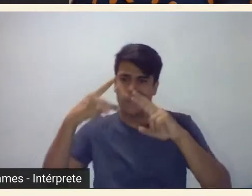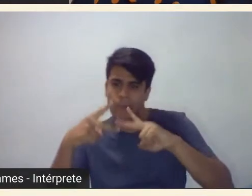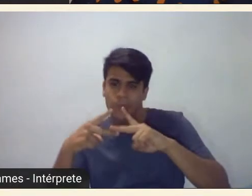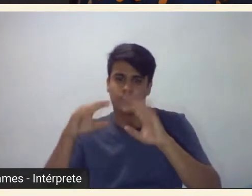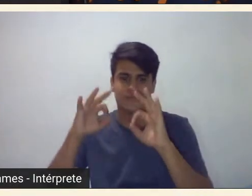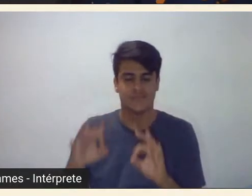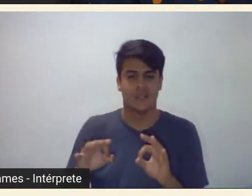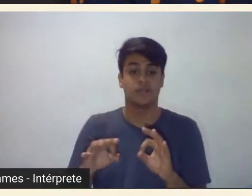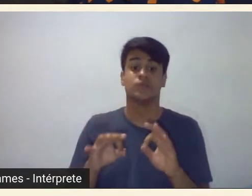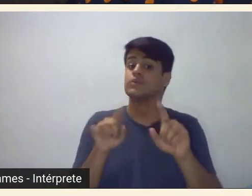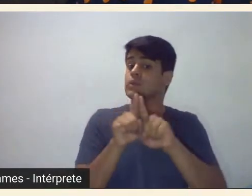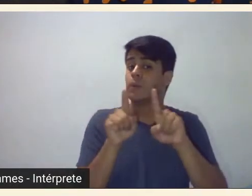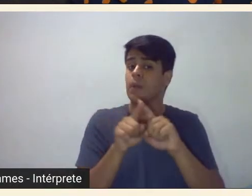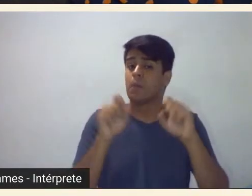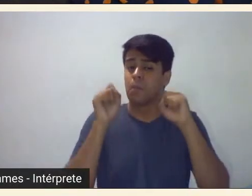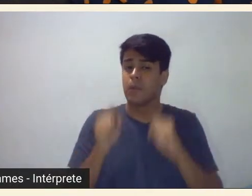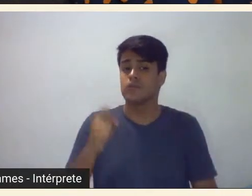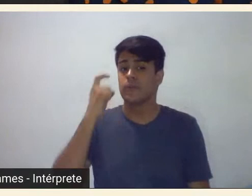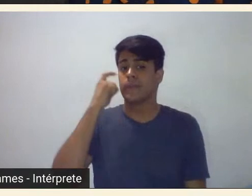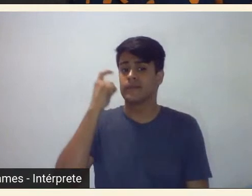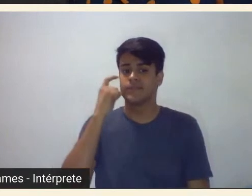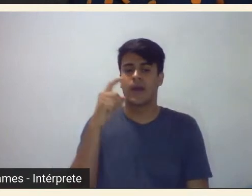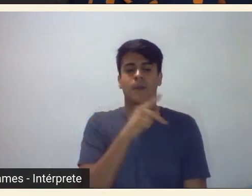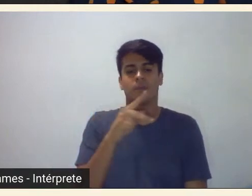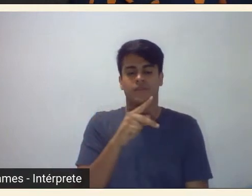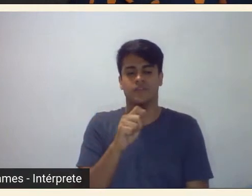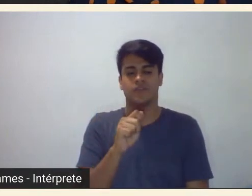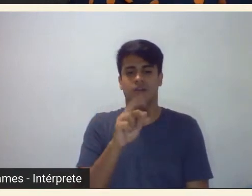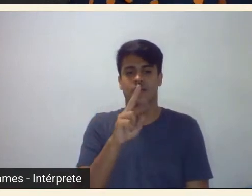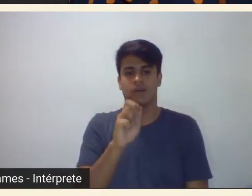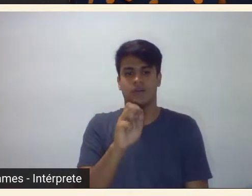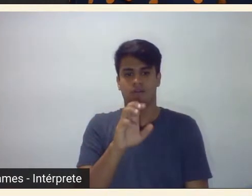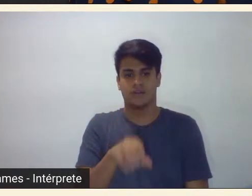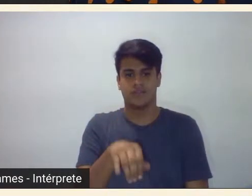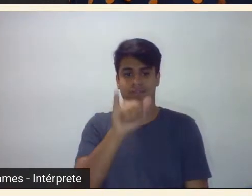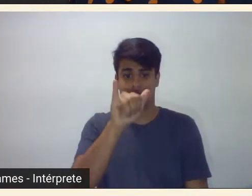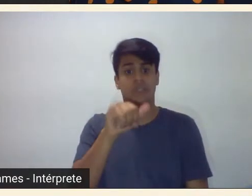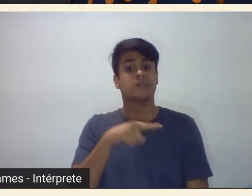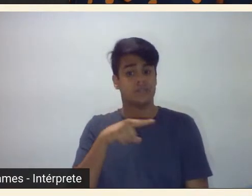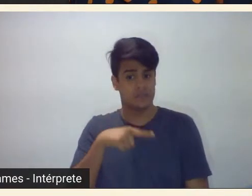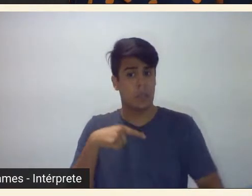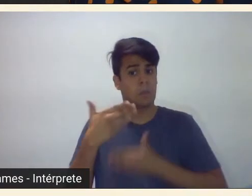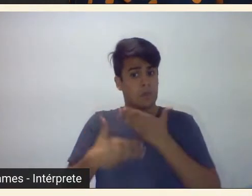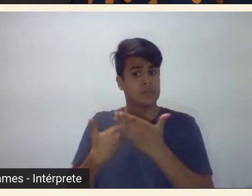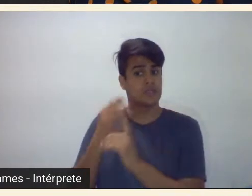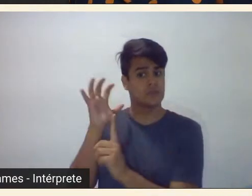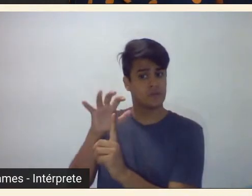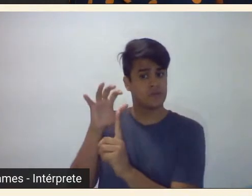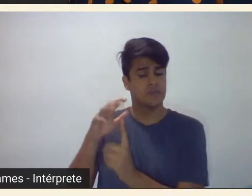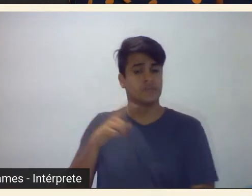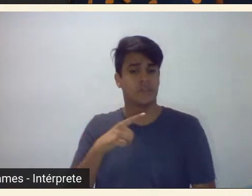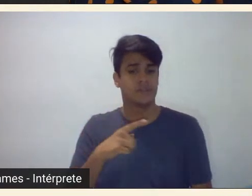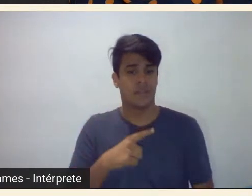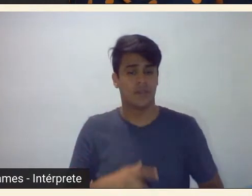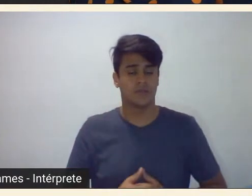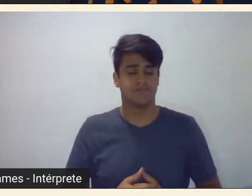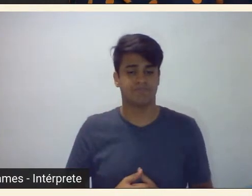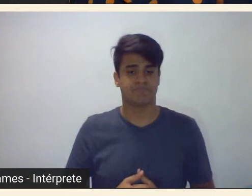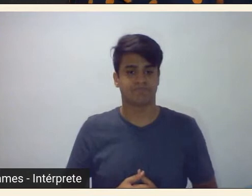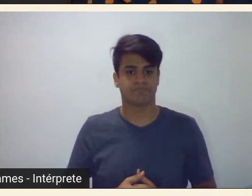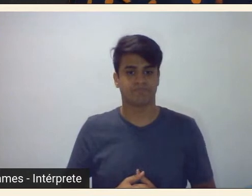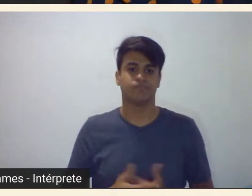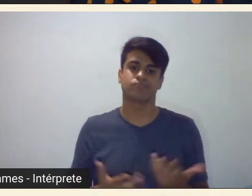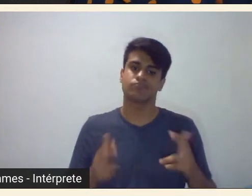pensar que a professora Aracia Amaral tem uma forte agência nesse processo? Então, eu